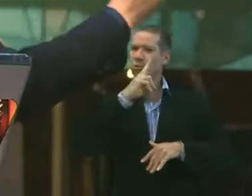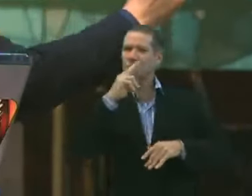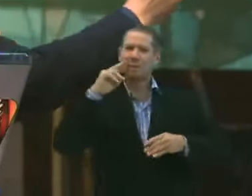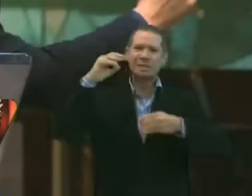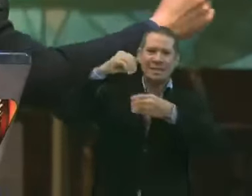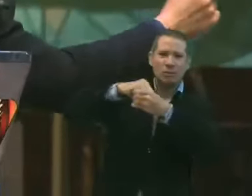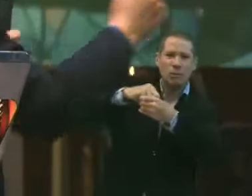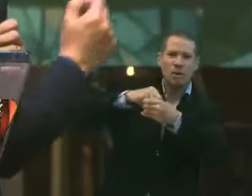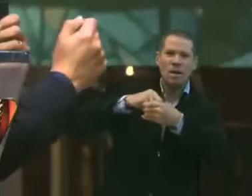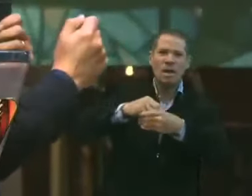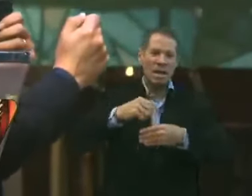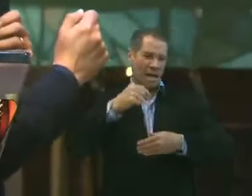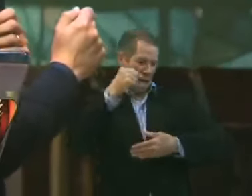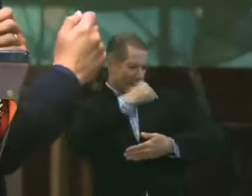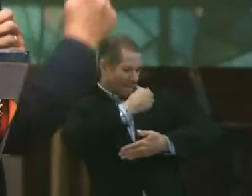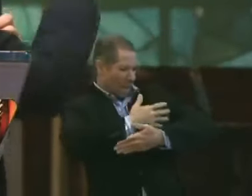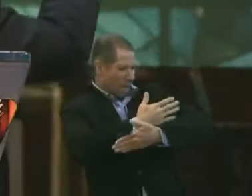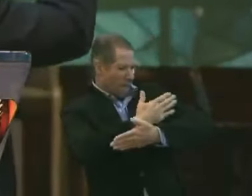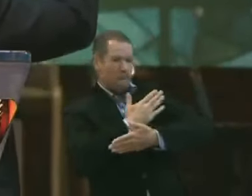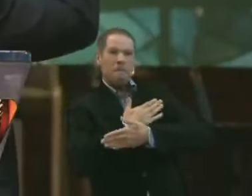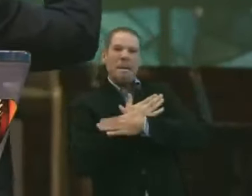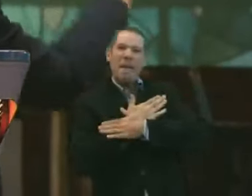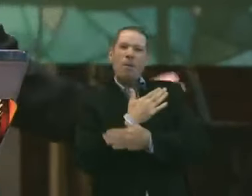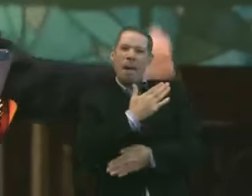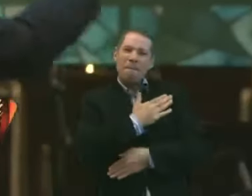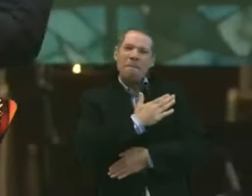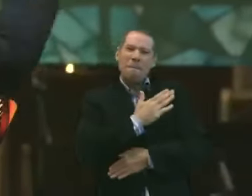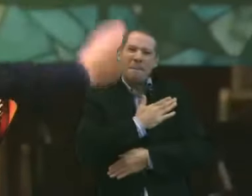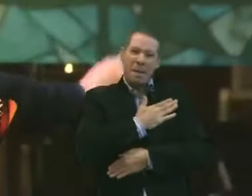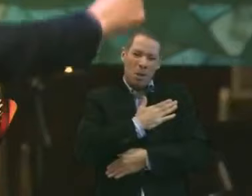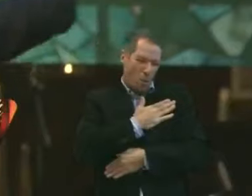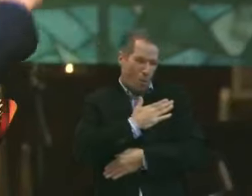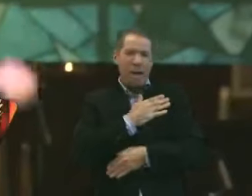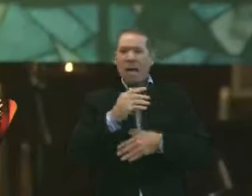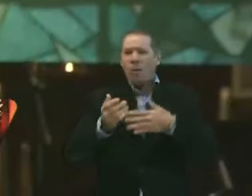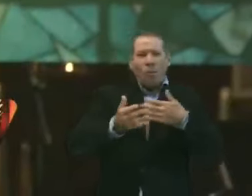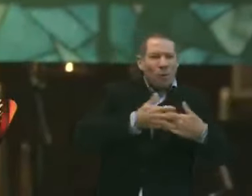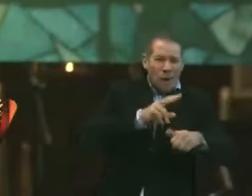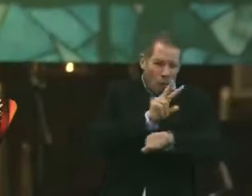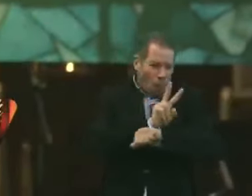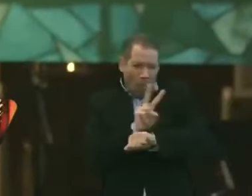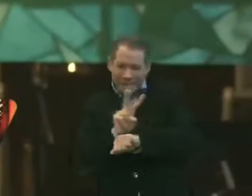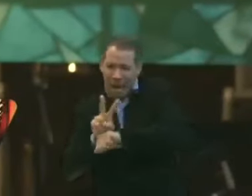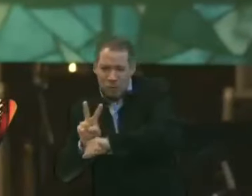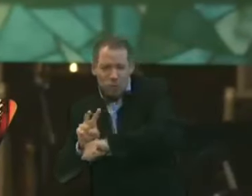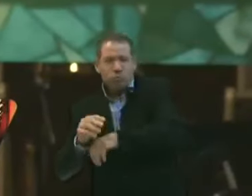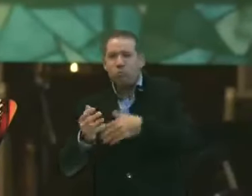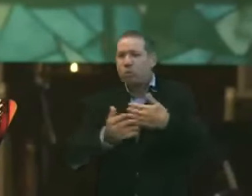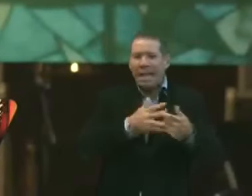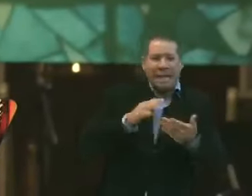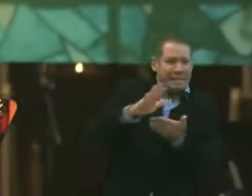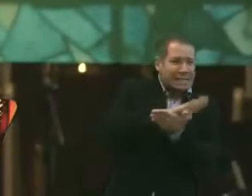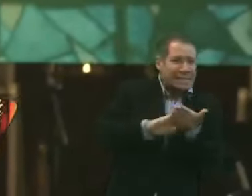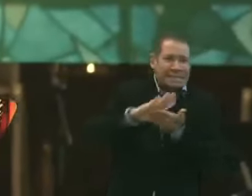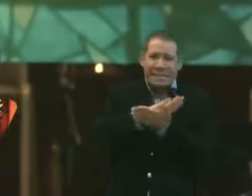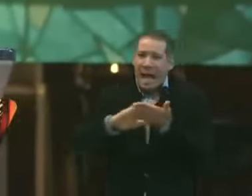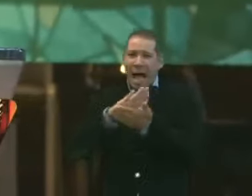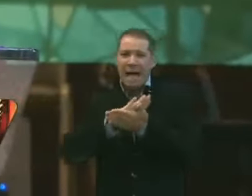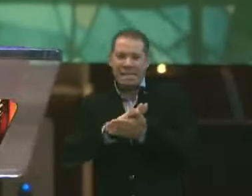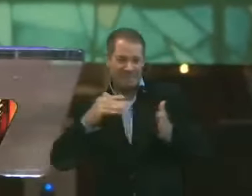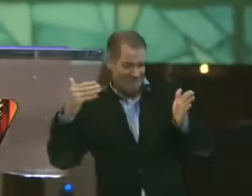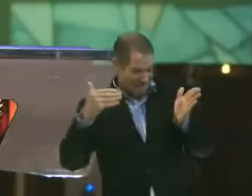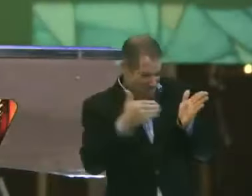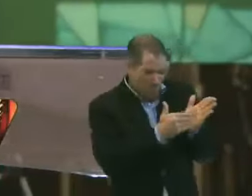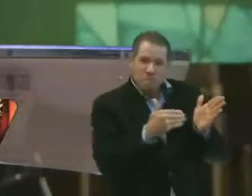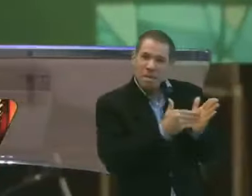Esse garoto é meu. Eu vou fazer qualquer coisa por ele. Nada vai me